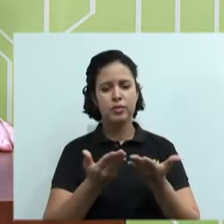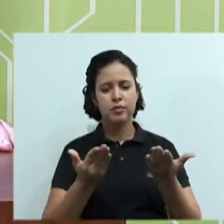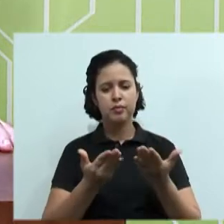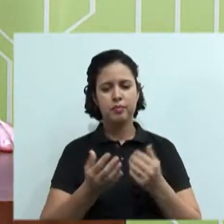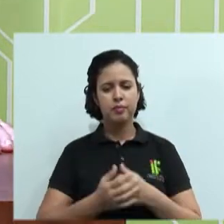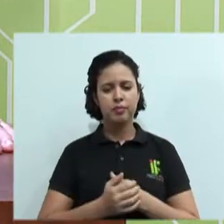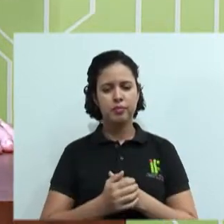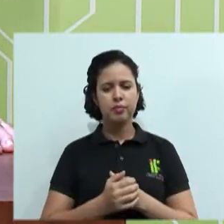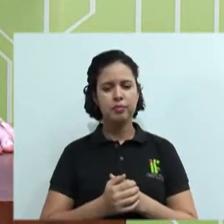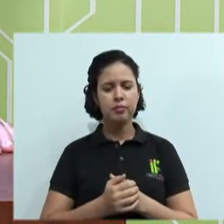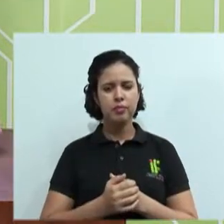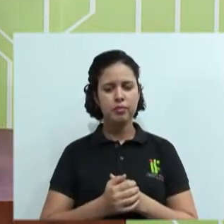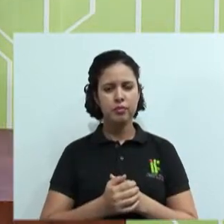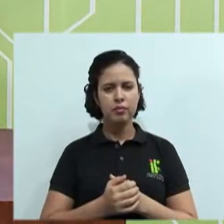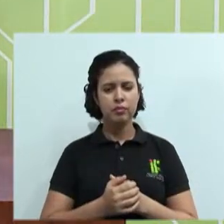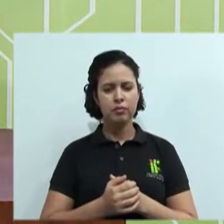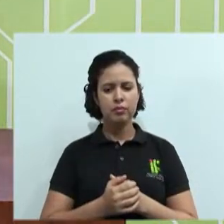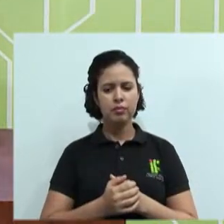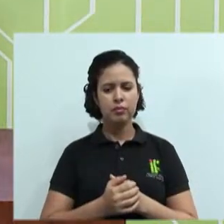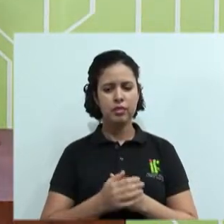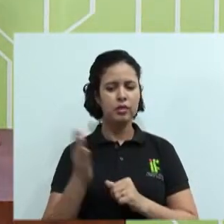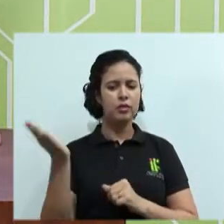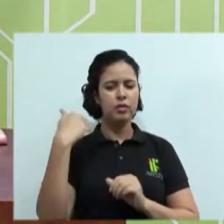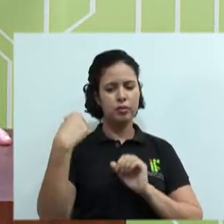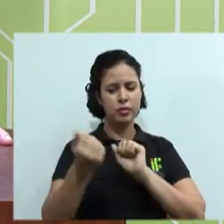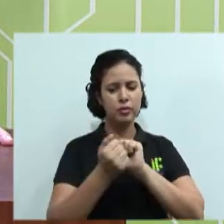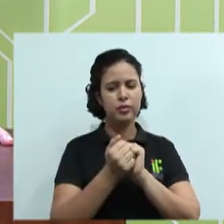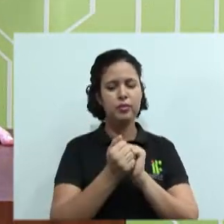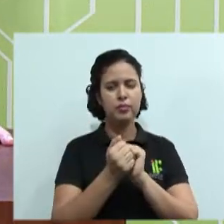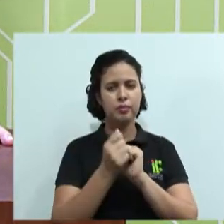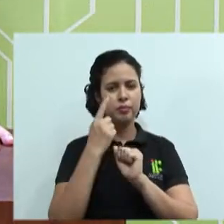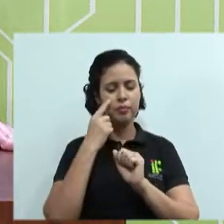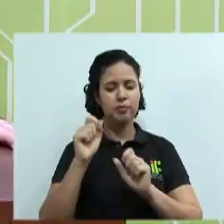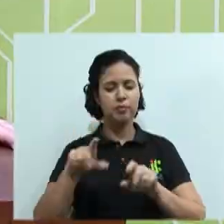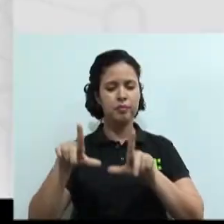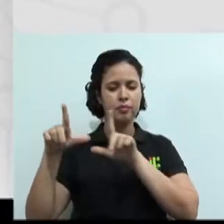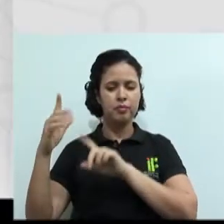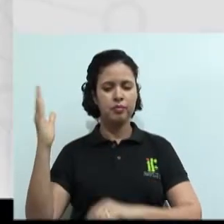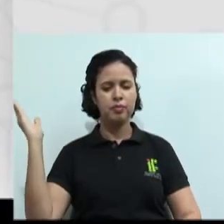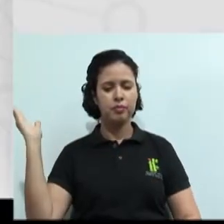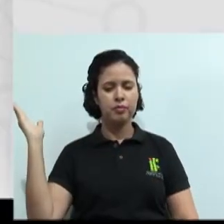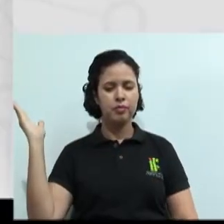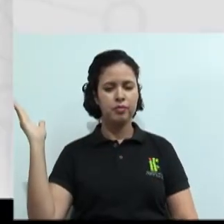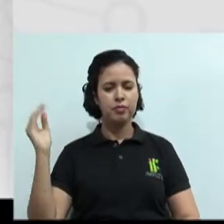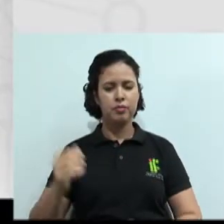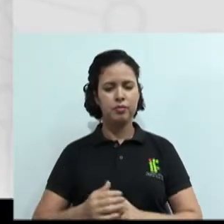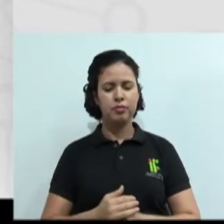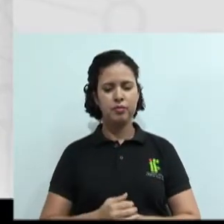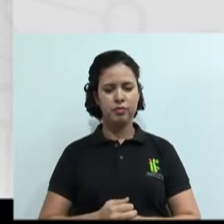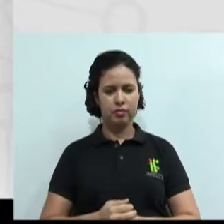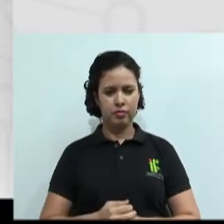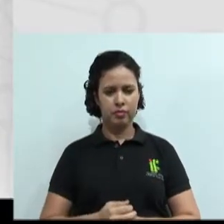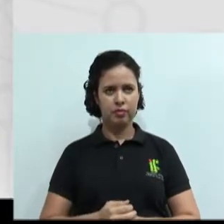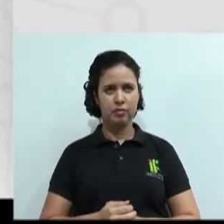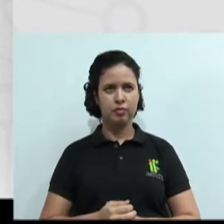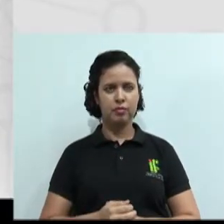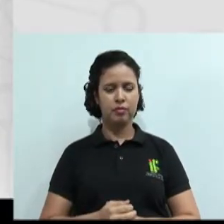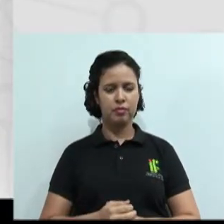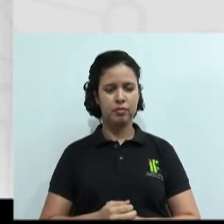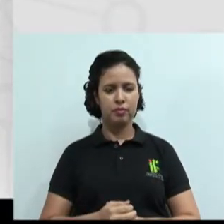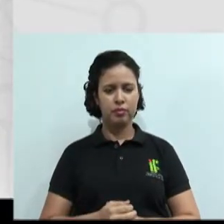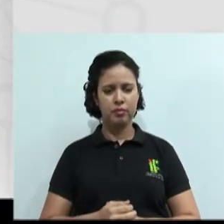enriquecer mais ainda o nosso encontro de hoje. Então, comigo, vamos acompanhar em tela os slides da aula de hoje. Então, sobre